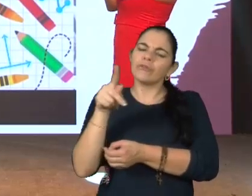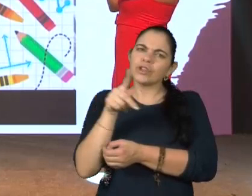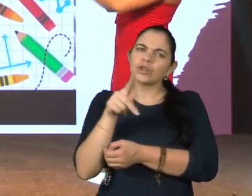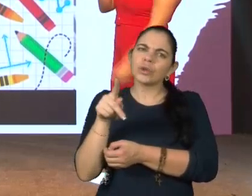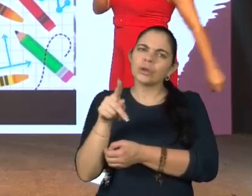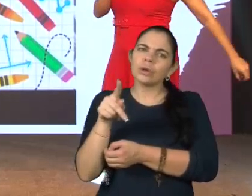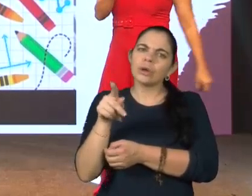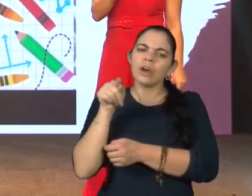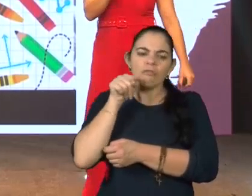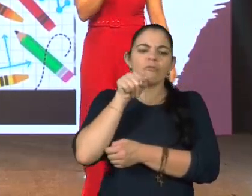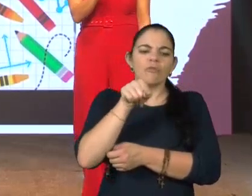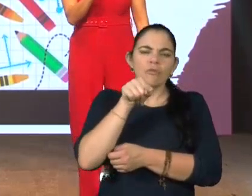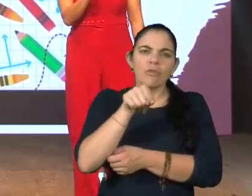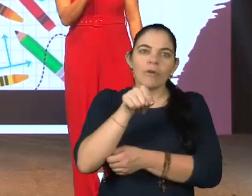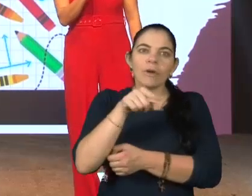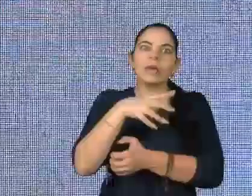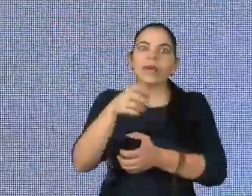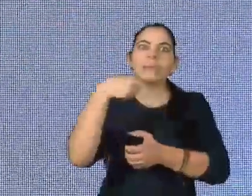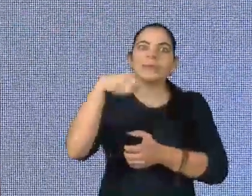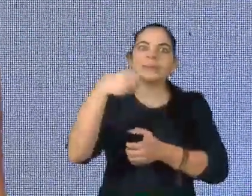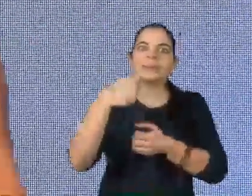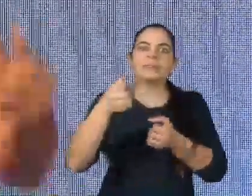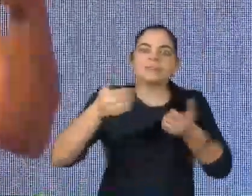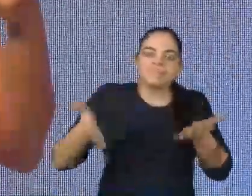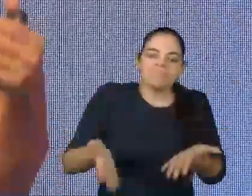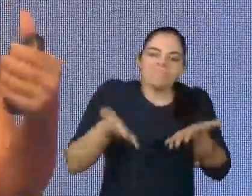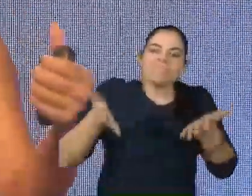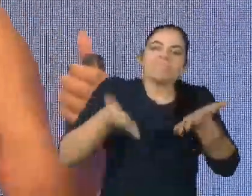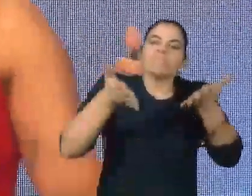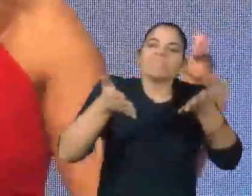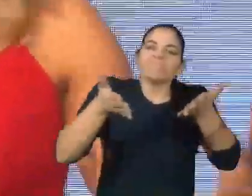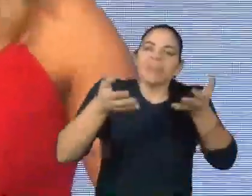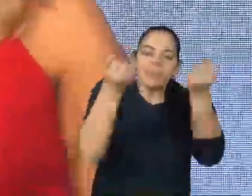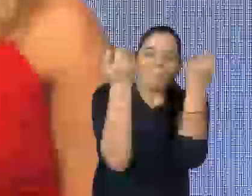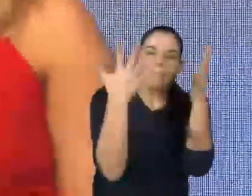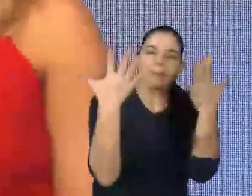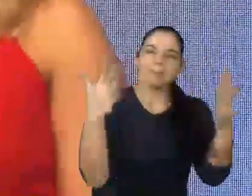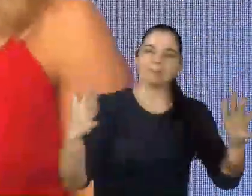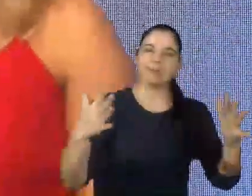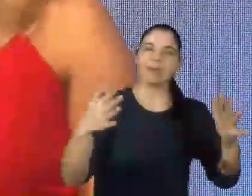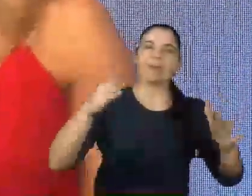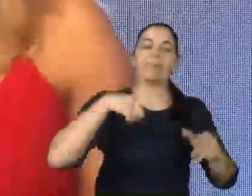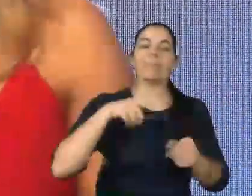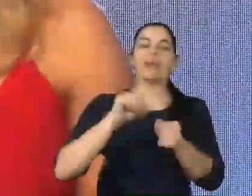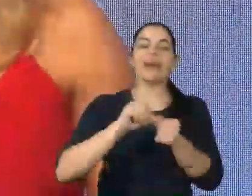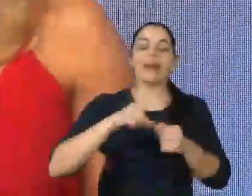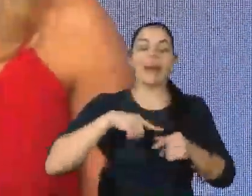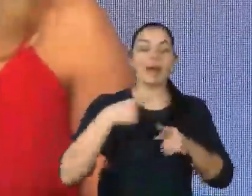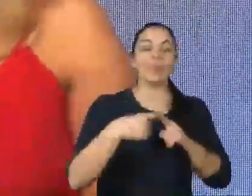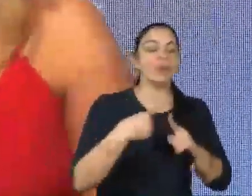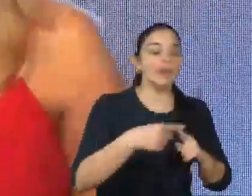que ele tem que começar a elogiar com sabedoria. Não a inteligência ou o talento, mas o